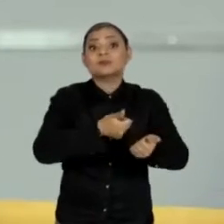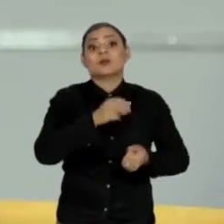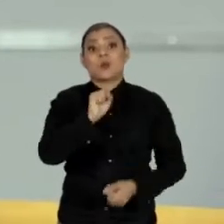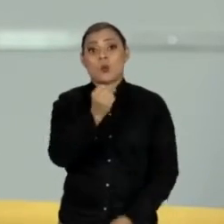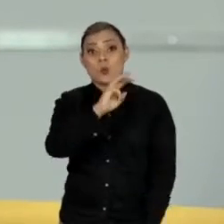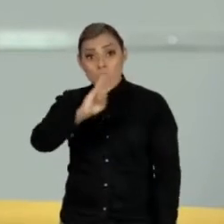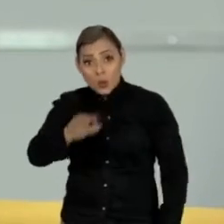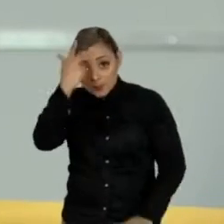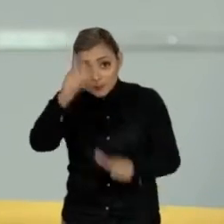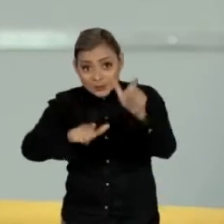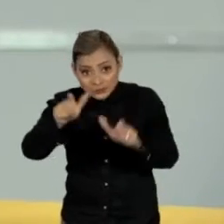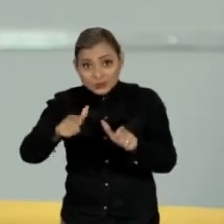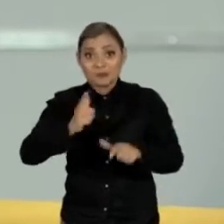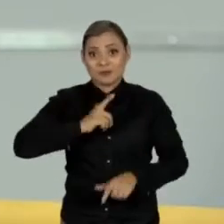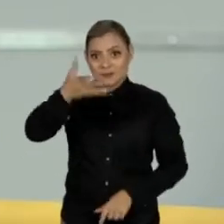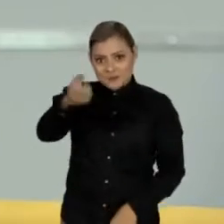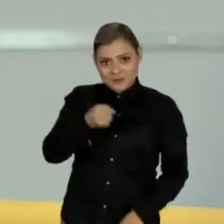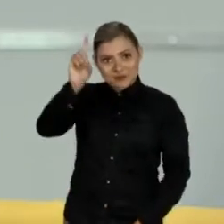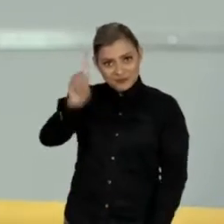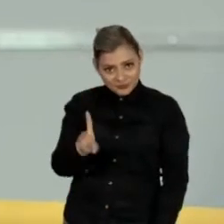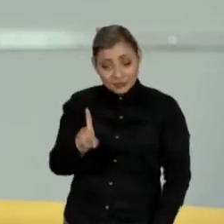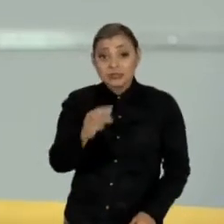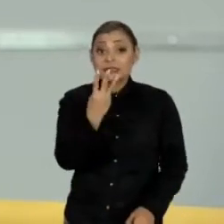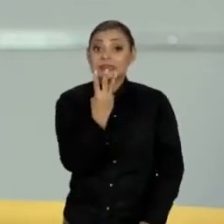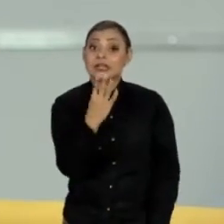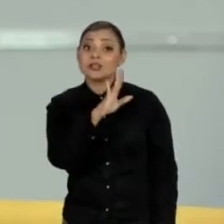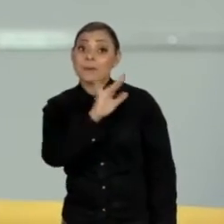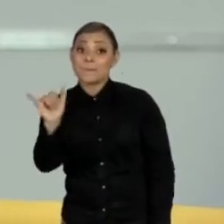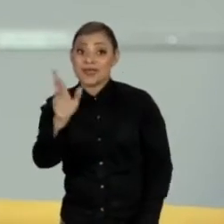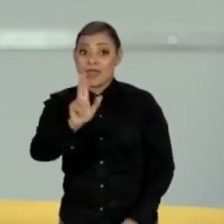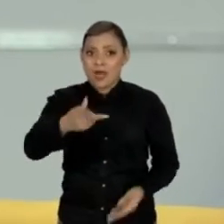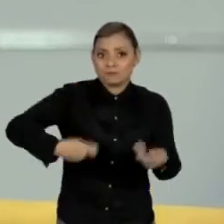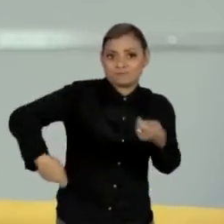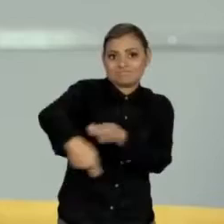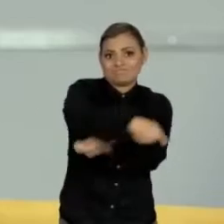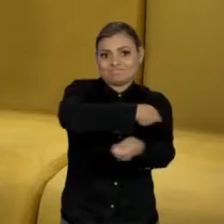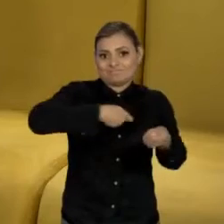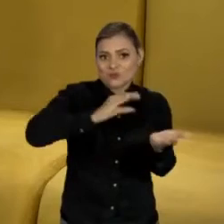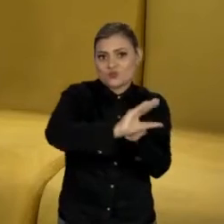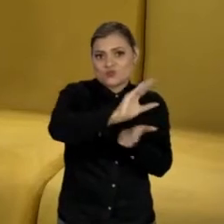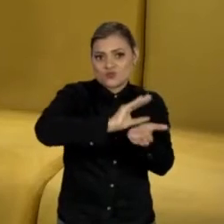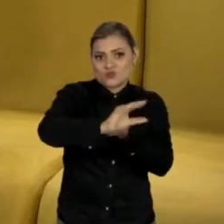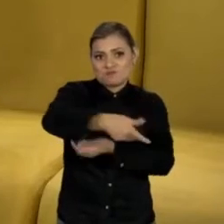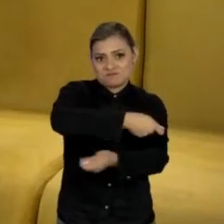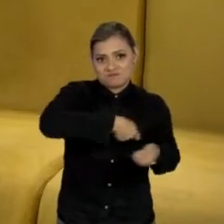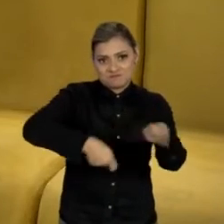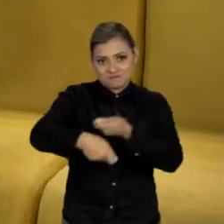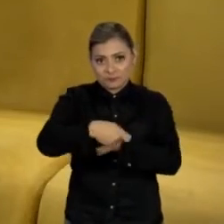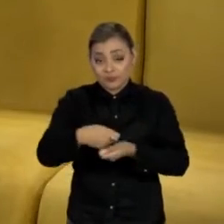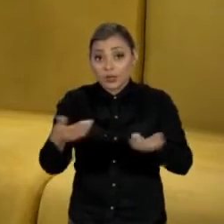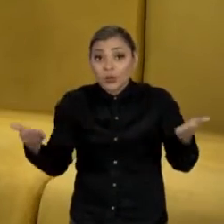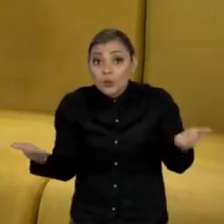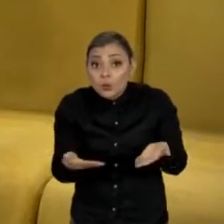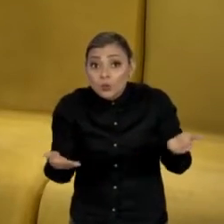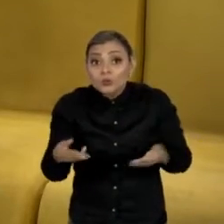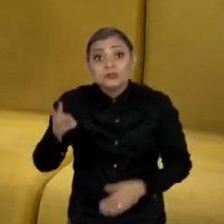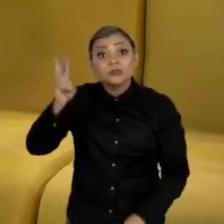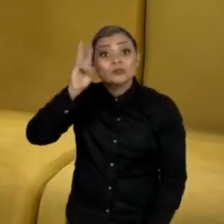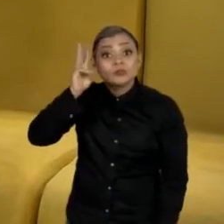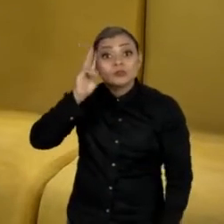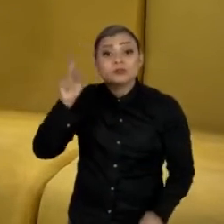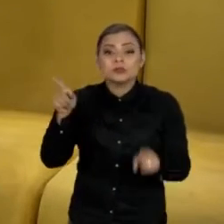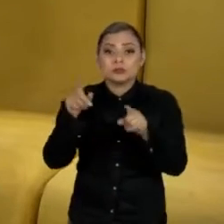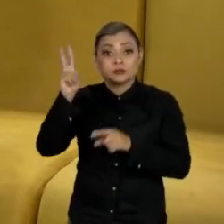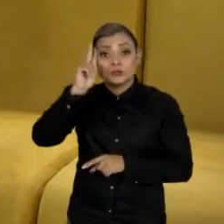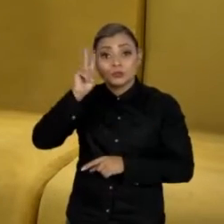fase e mais de R$ bilhões serão injetados na economia. Hoje e segunda-feira, duas mil